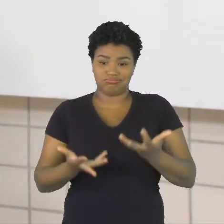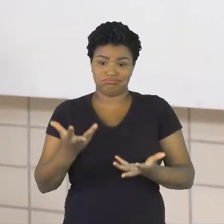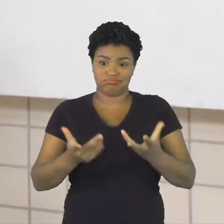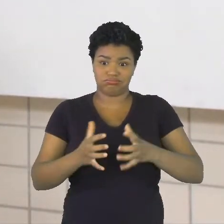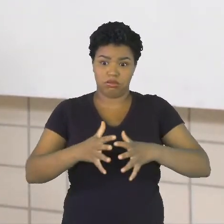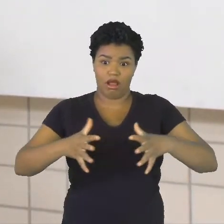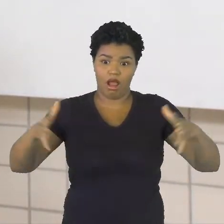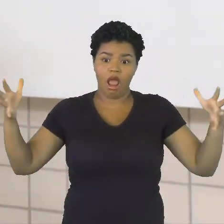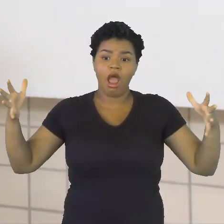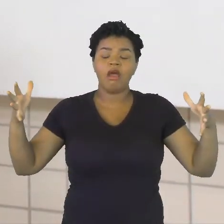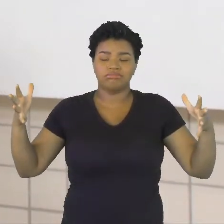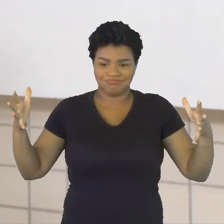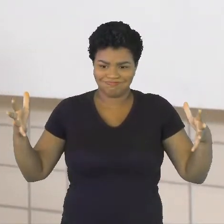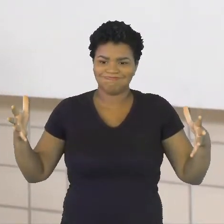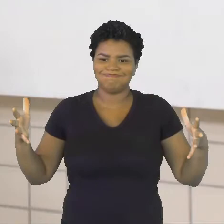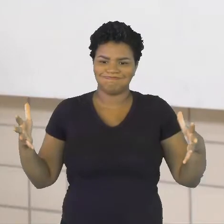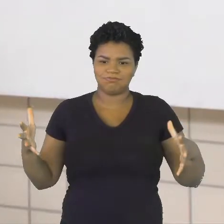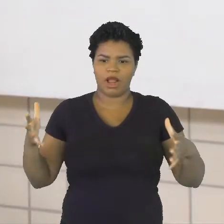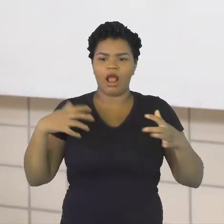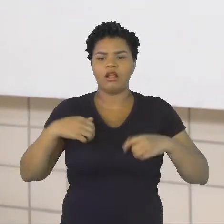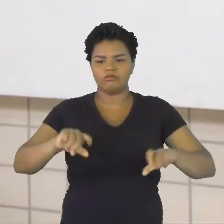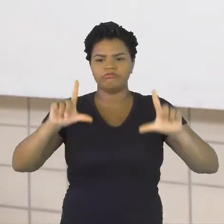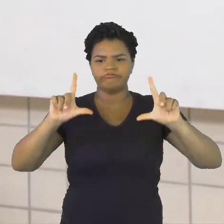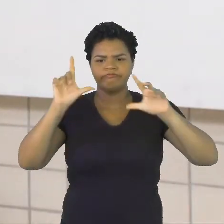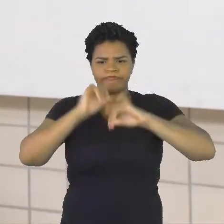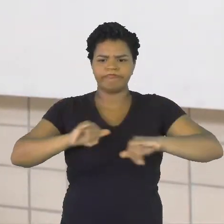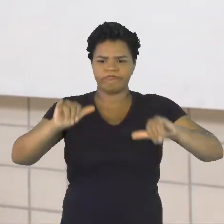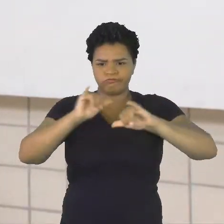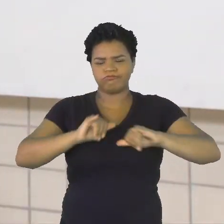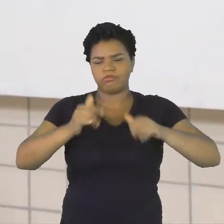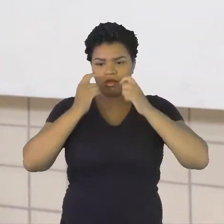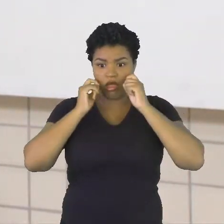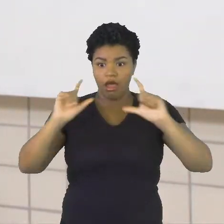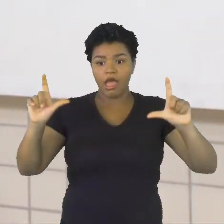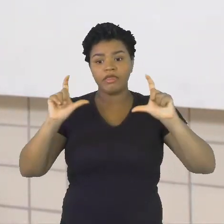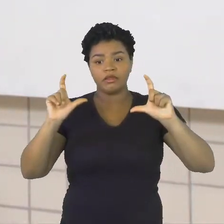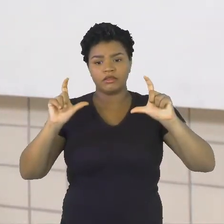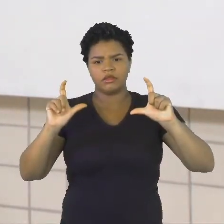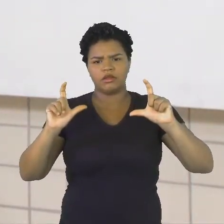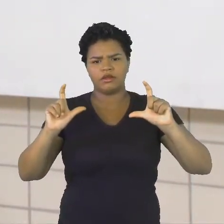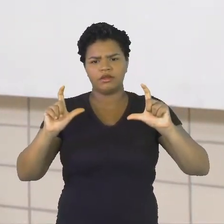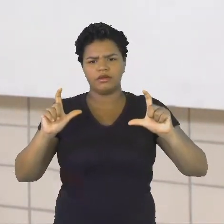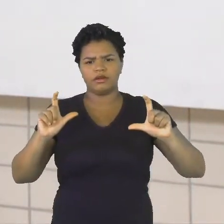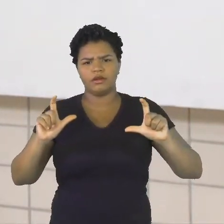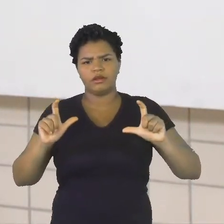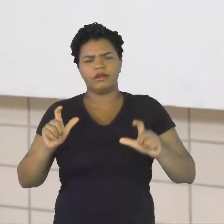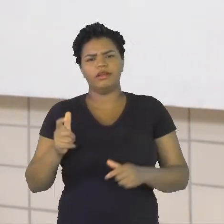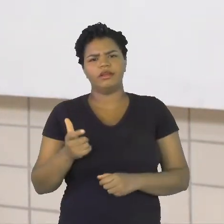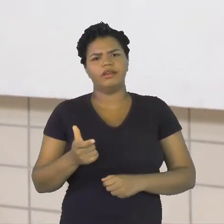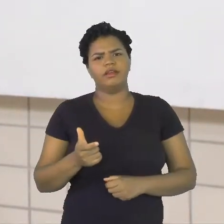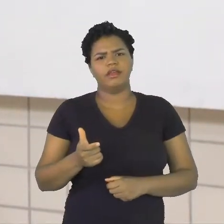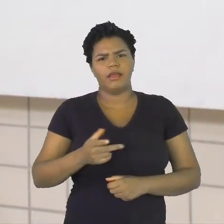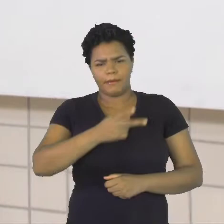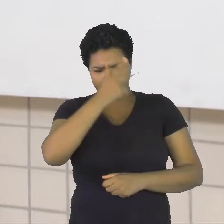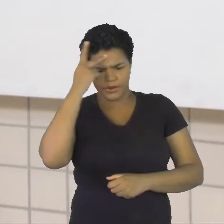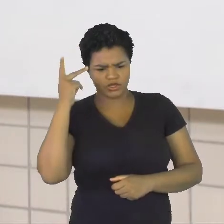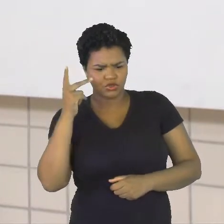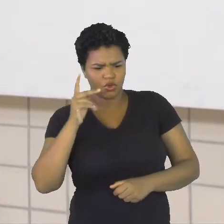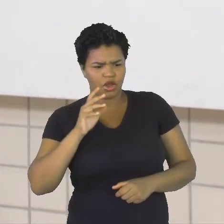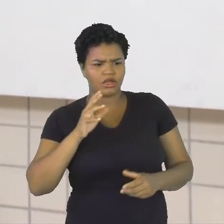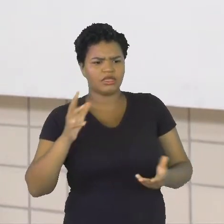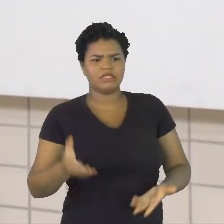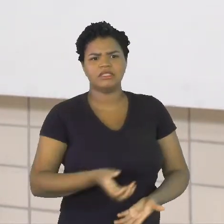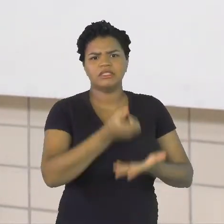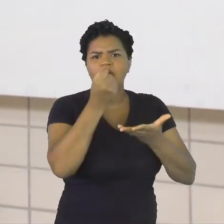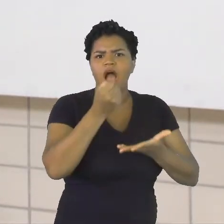proporções. E aí essa campanha, ela chama a atenção e fala assim, quem socorre os animais em risco? Quando uma